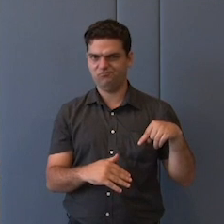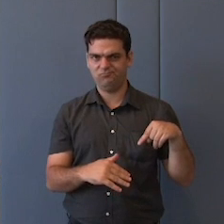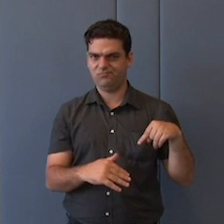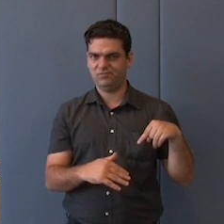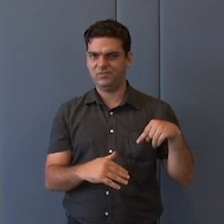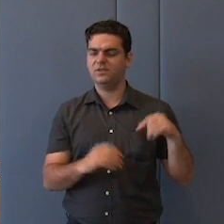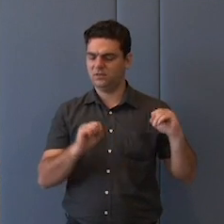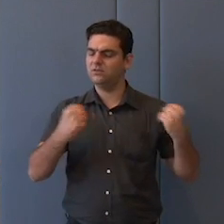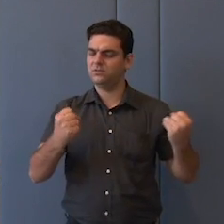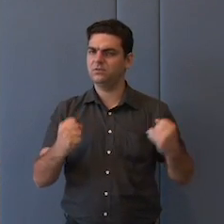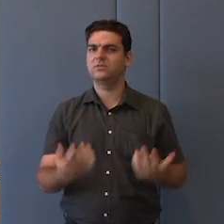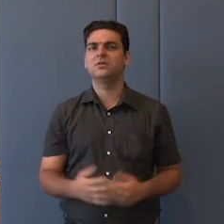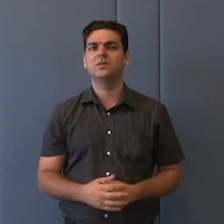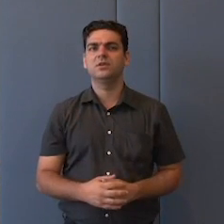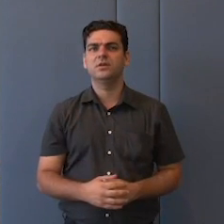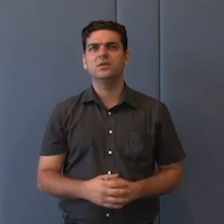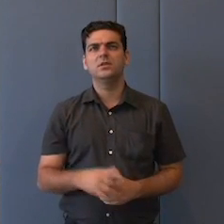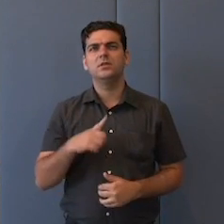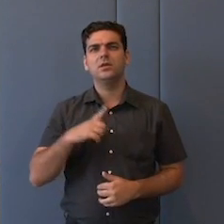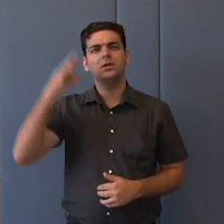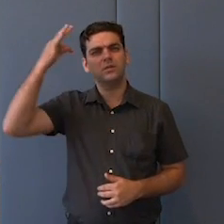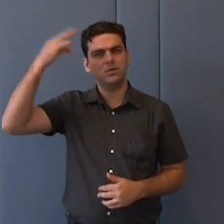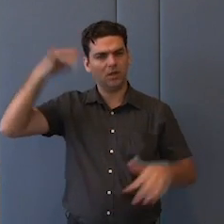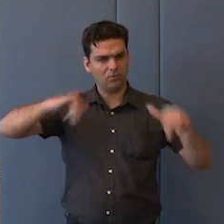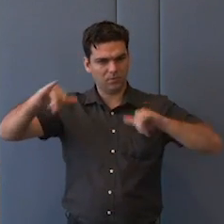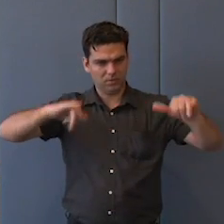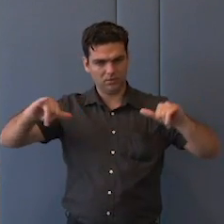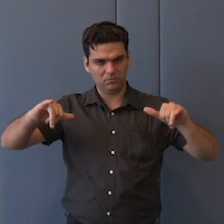na teoria da informação, assim, pelo pouco que eu sei,